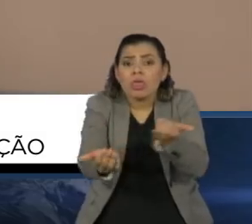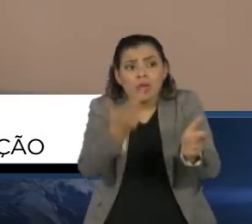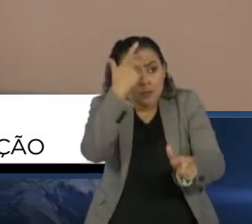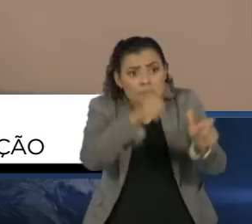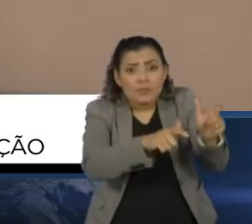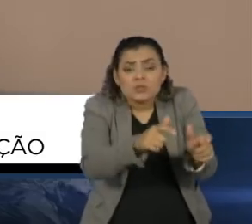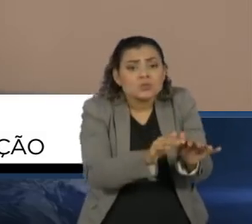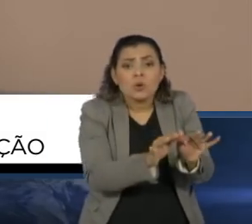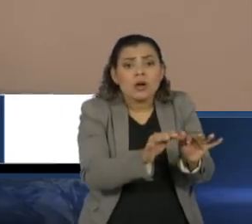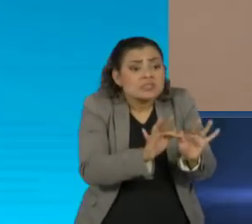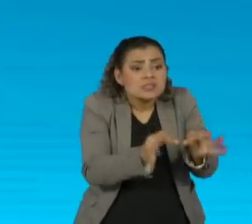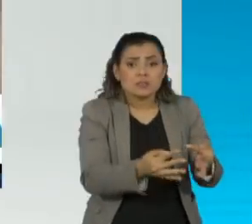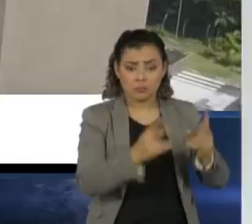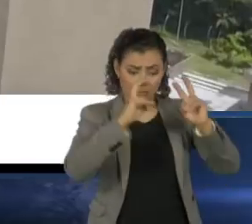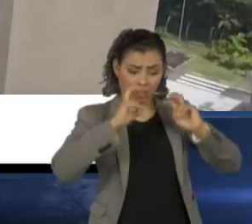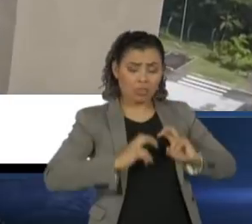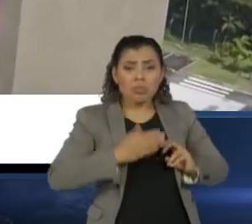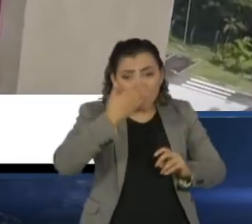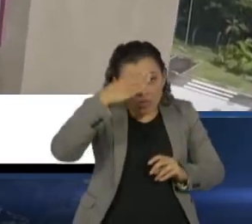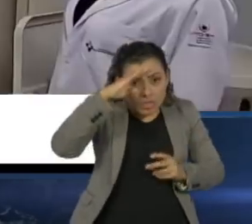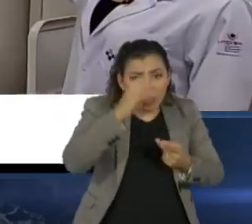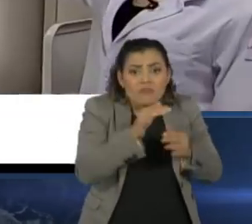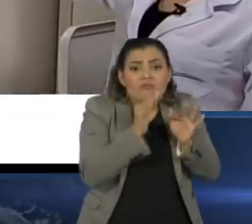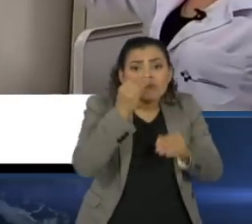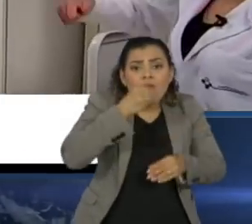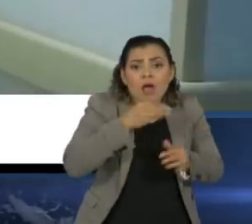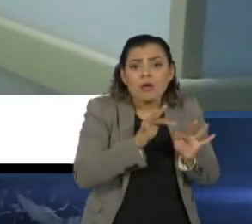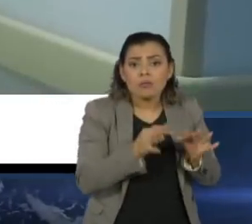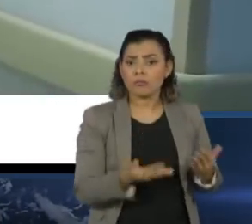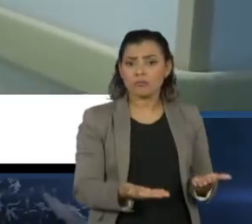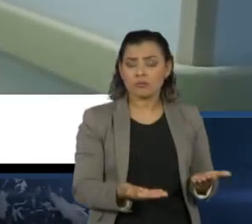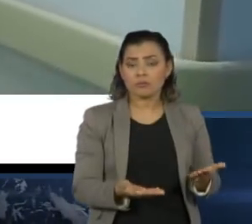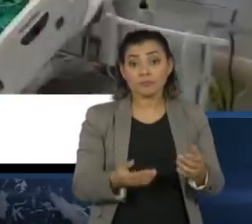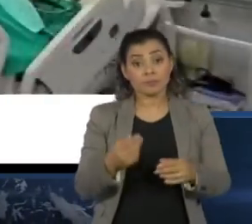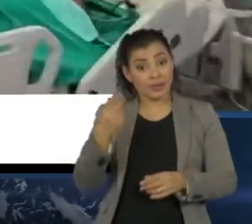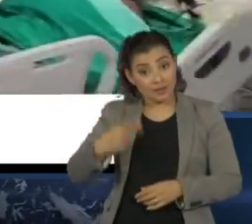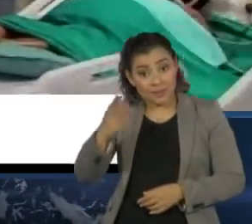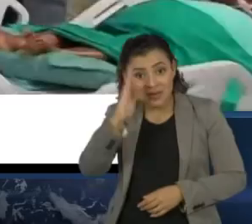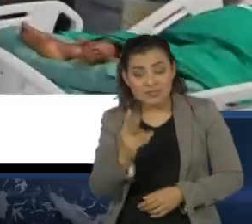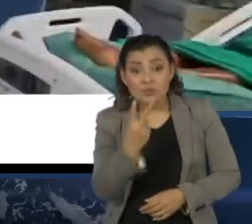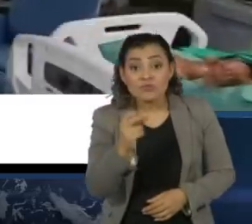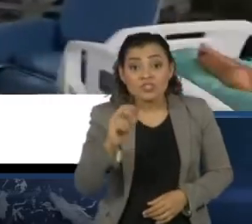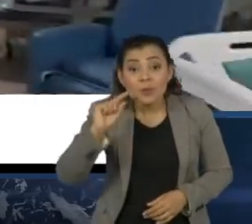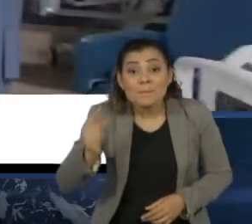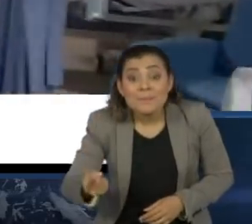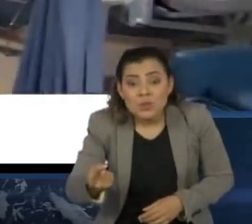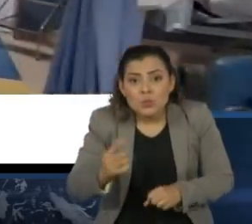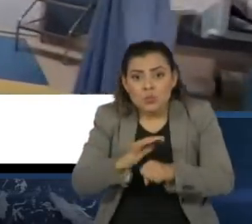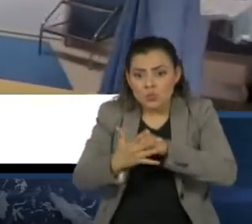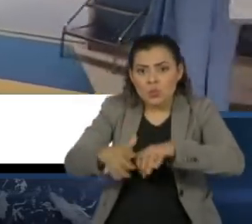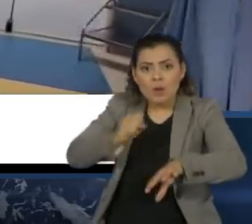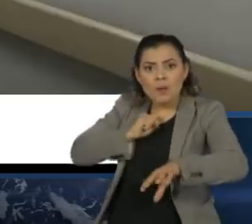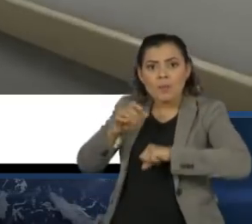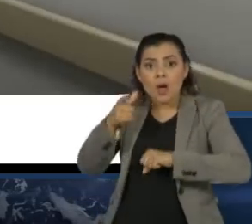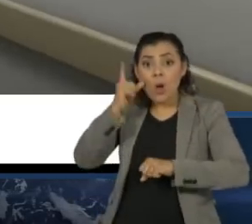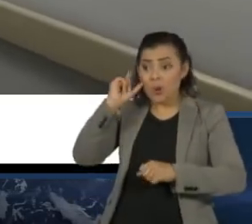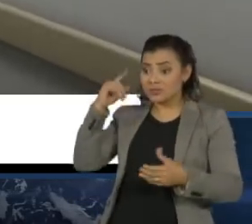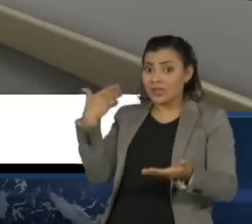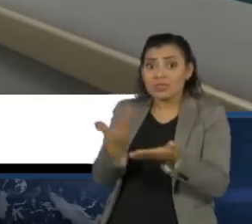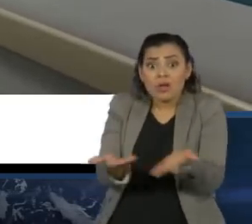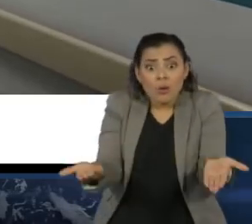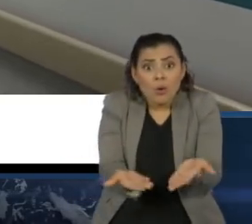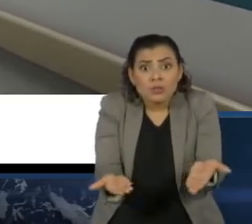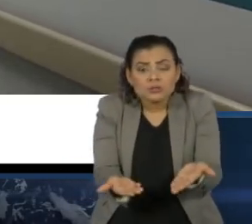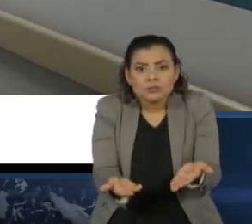leves do coronavírus. O tem quase 20 mil casos confirmados da Covid-19 de ontem para hoje